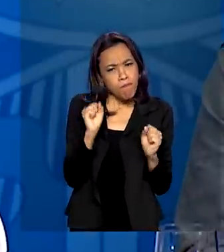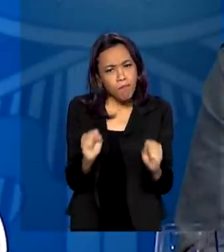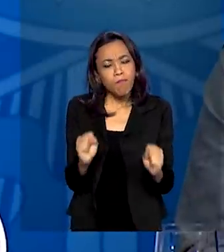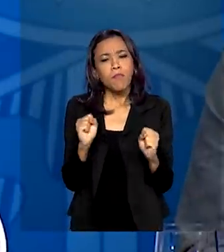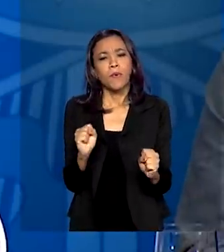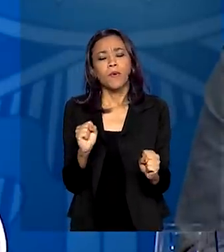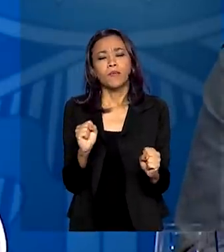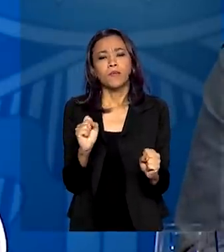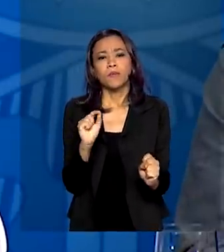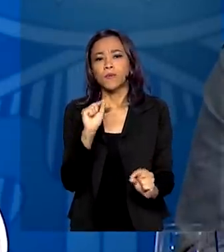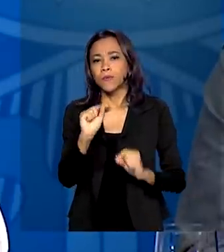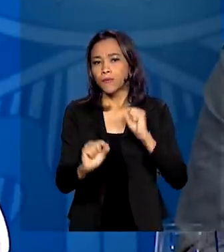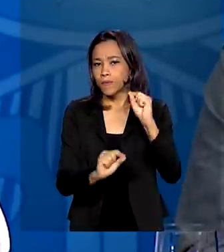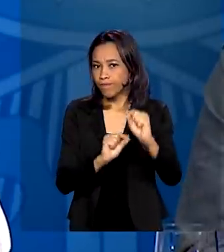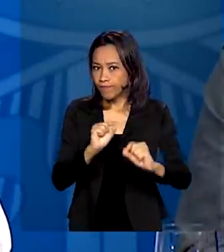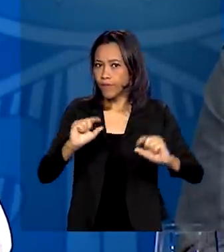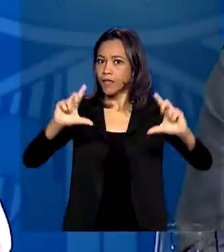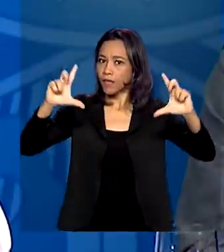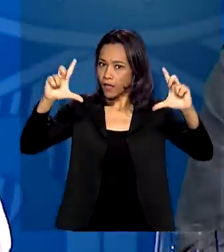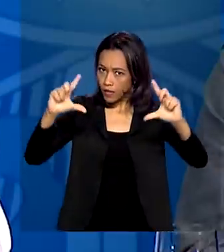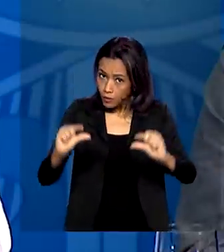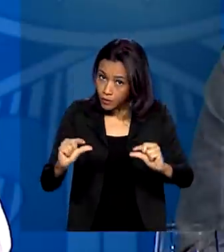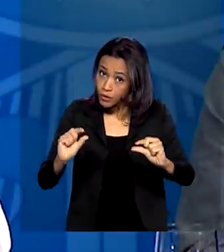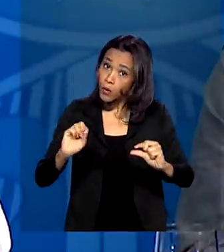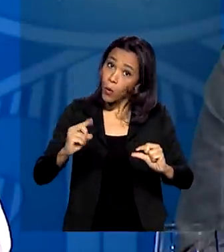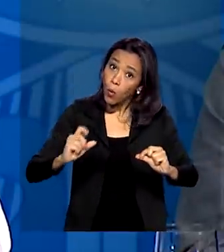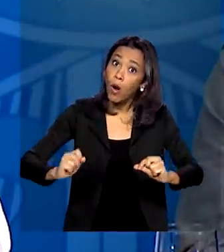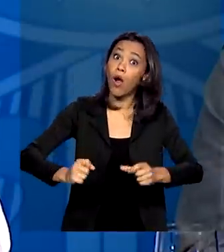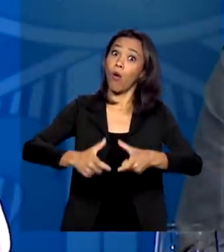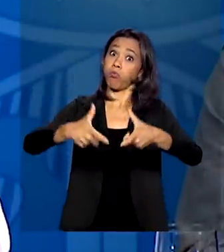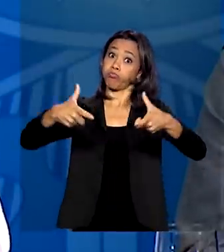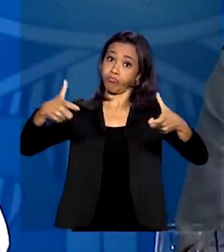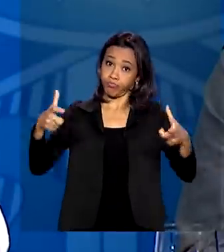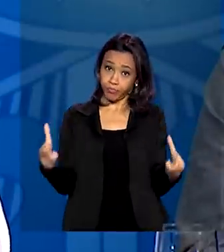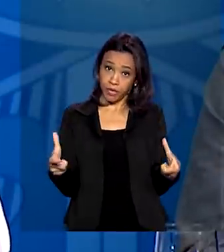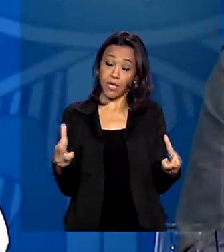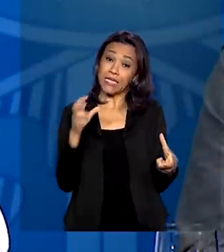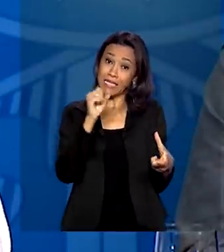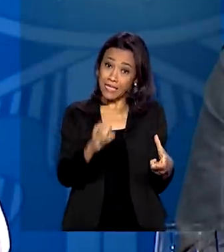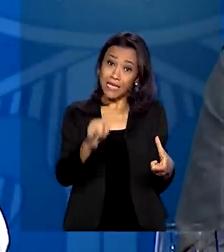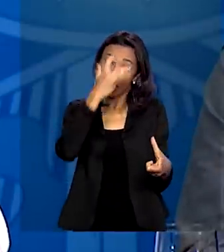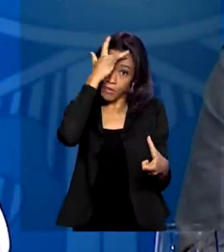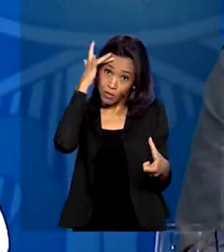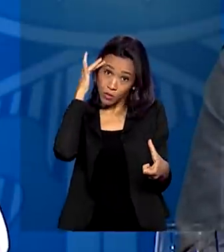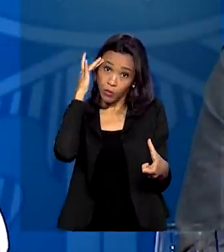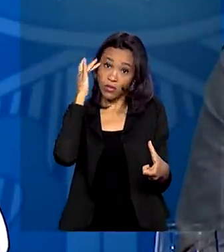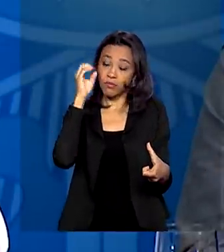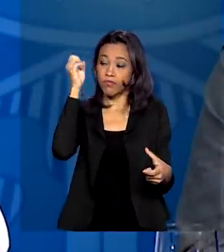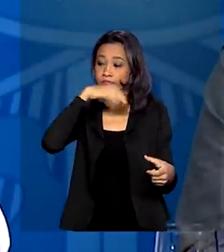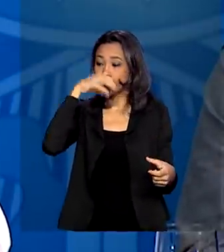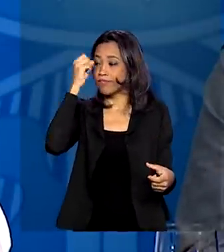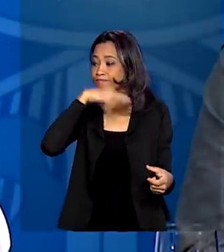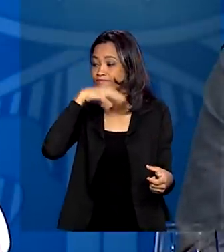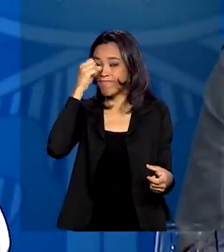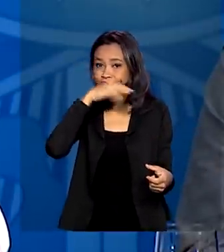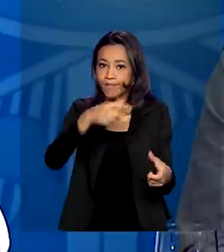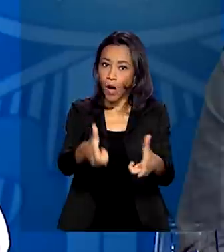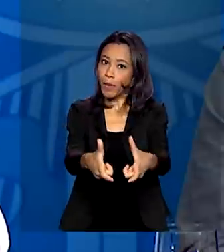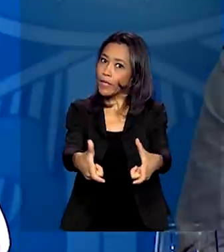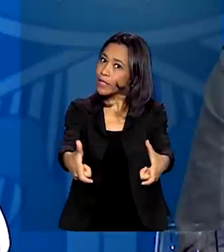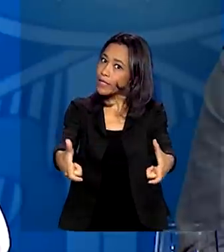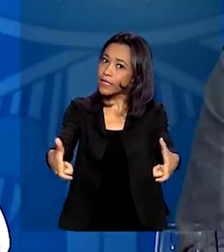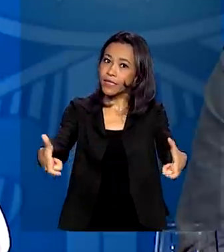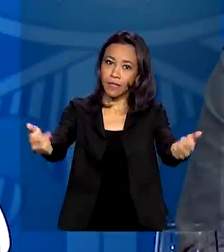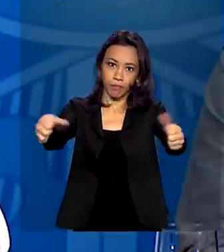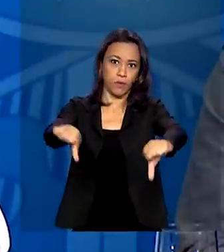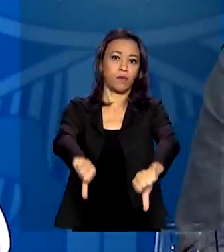diminuir e elas podem aumentar. Se o pessoal começar a bagunçar, ela aumenta